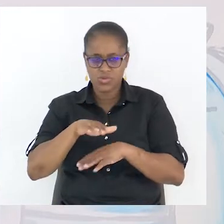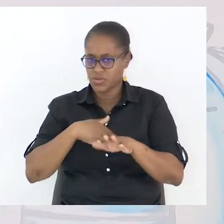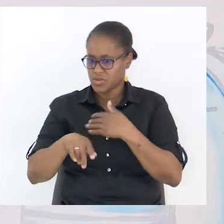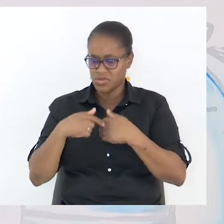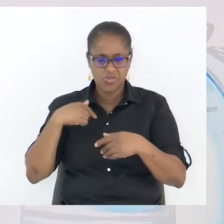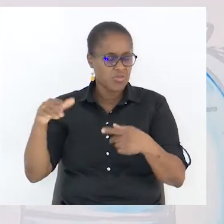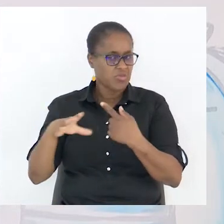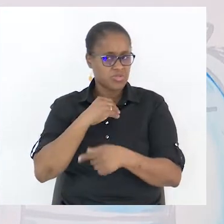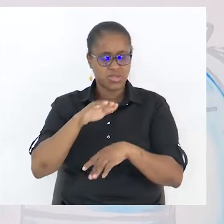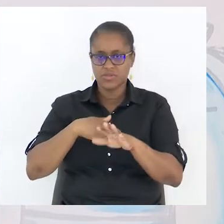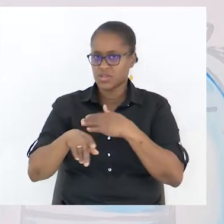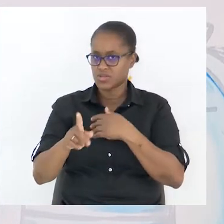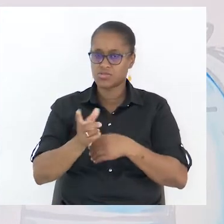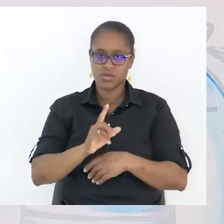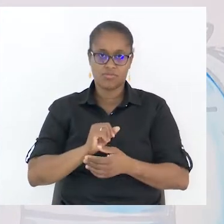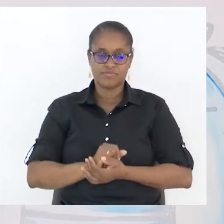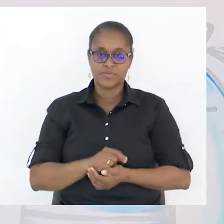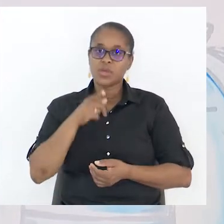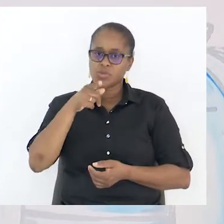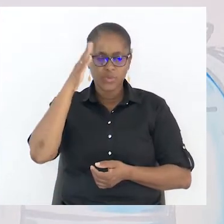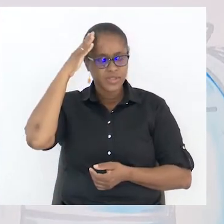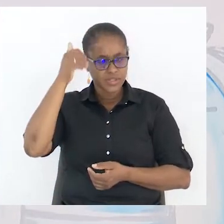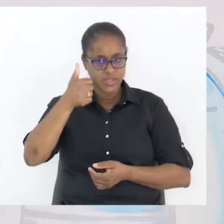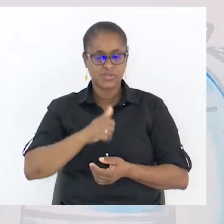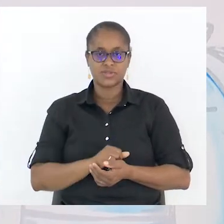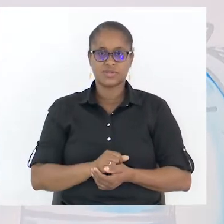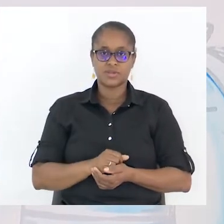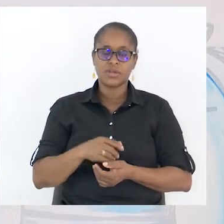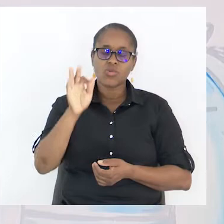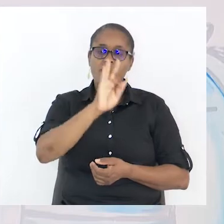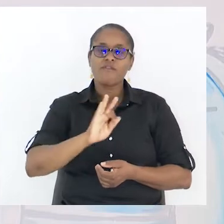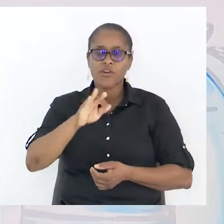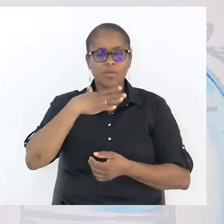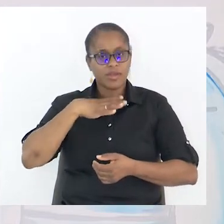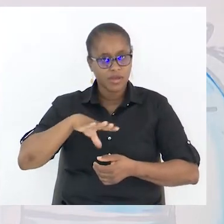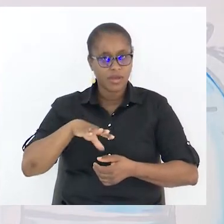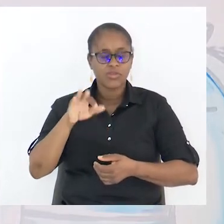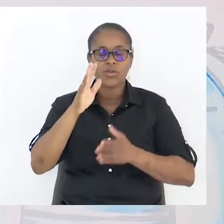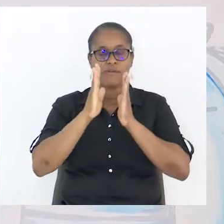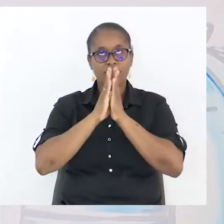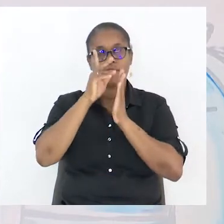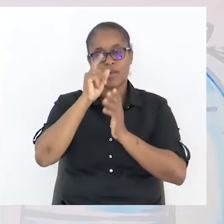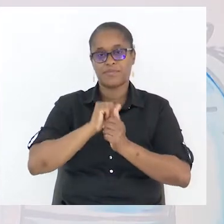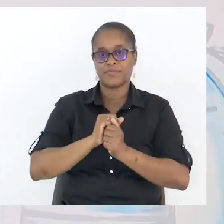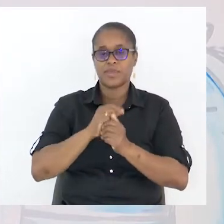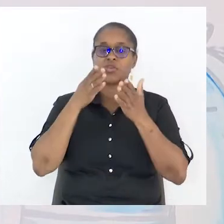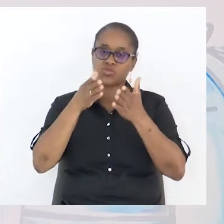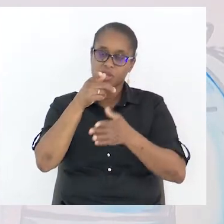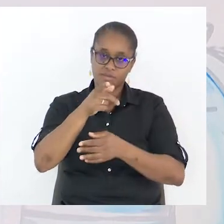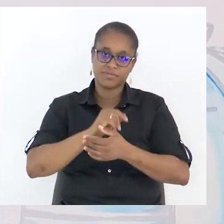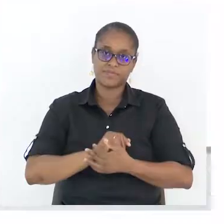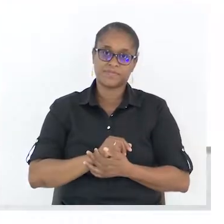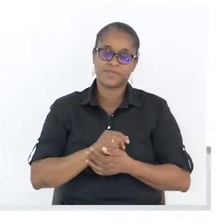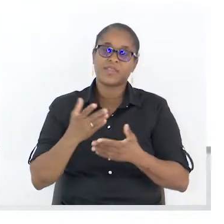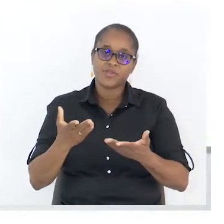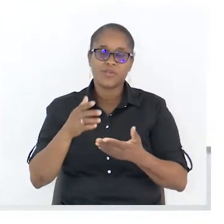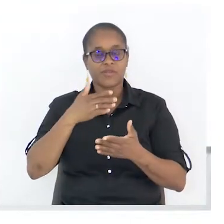Tua forma de querer. Tua fé. Ajuda ao teu. Então, vá em frente, porque cada um de nós somos um intelectual.